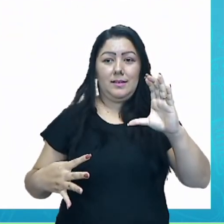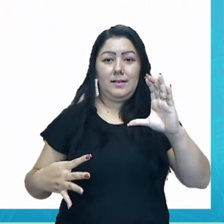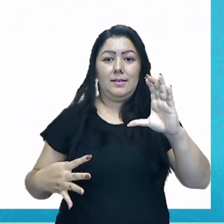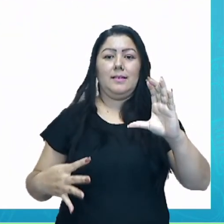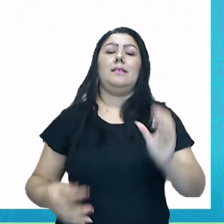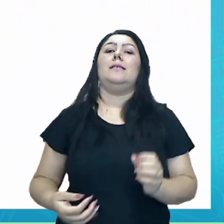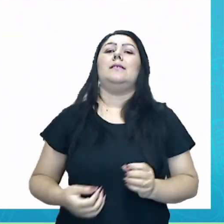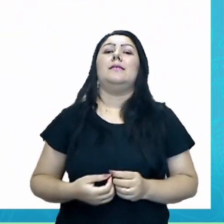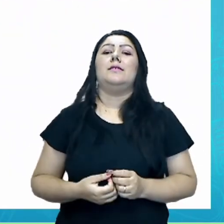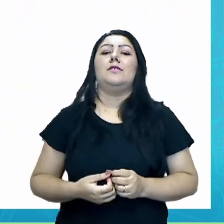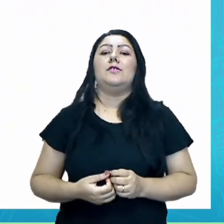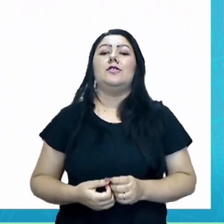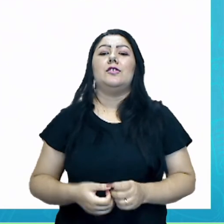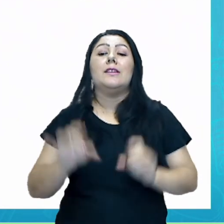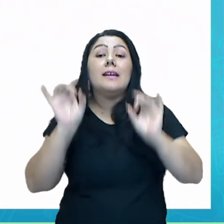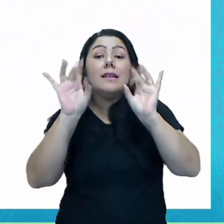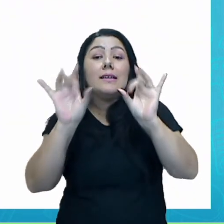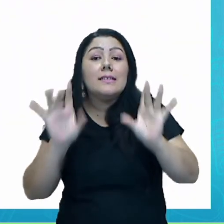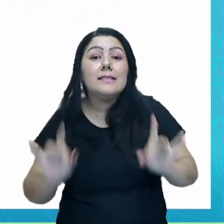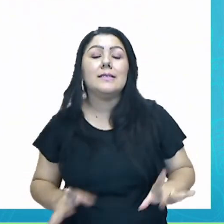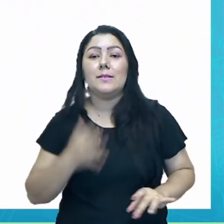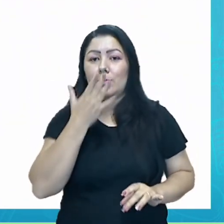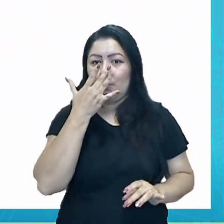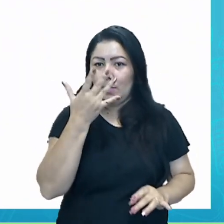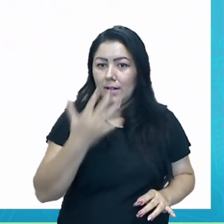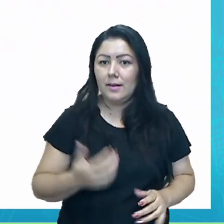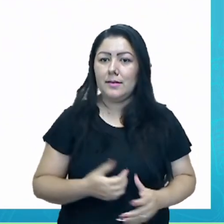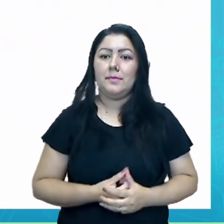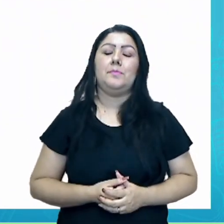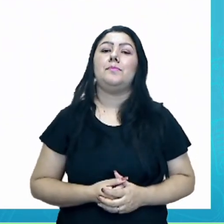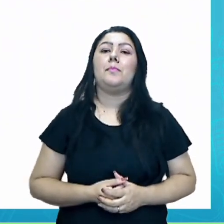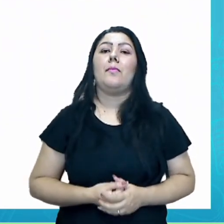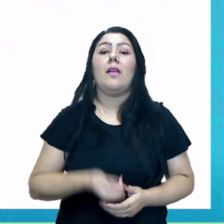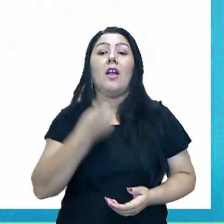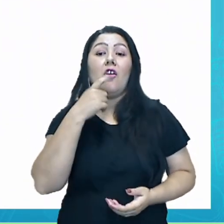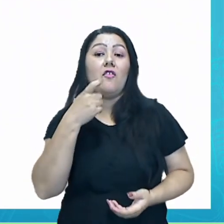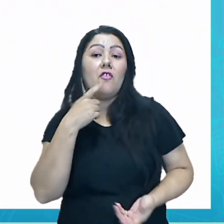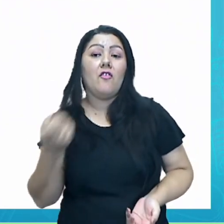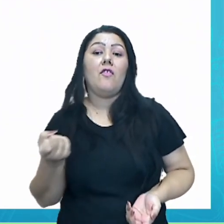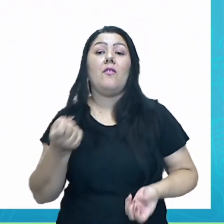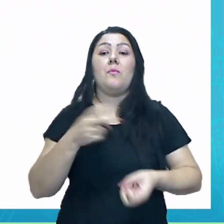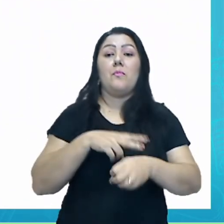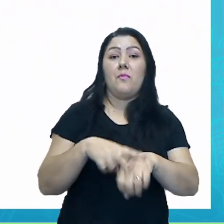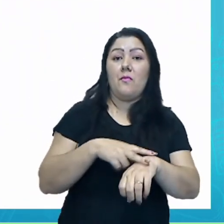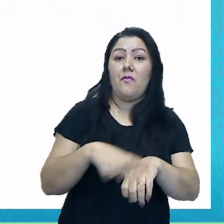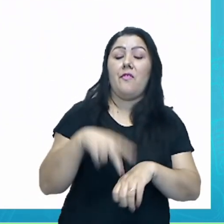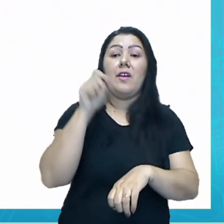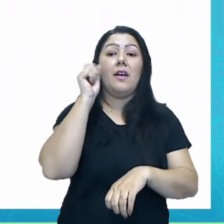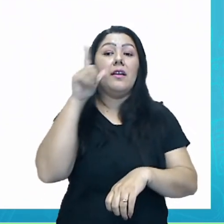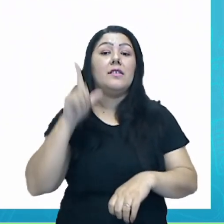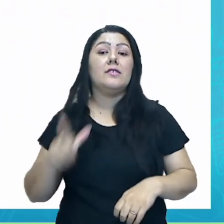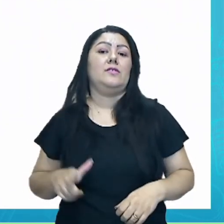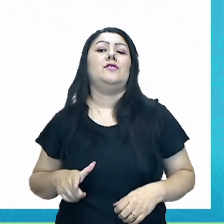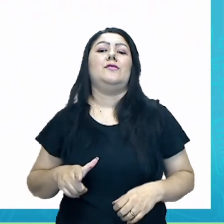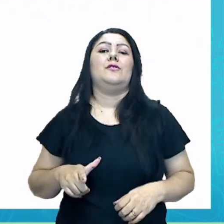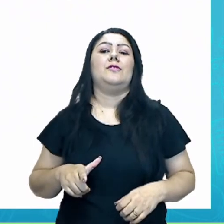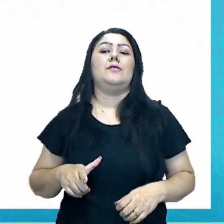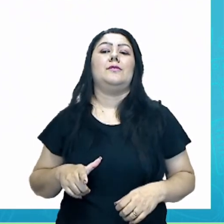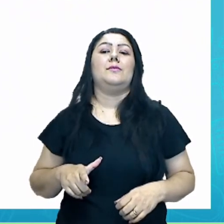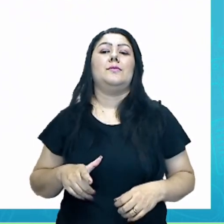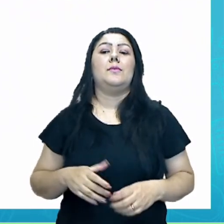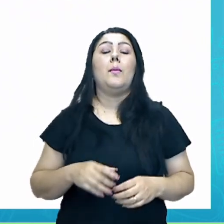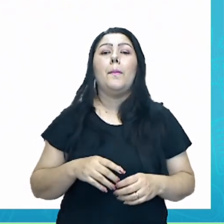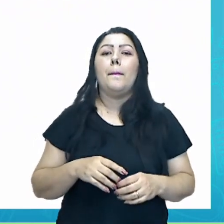azul, por exemplo, são matizes. Para se mudar a matiz de uma cor, acrescenta-se a ela uma outra matiz.